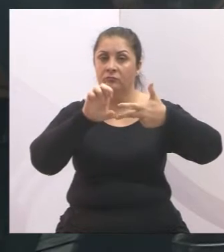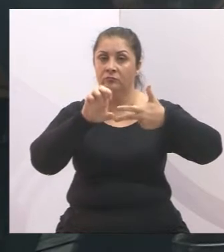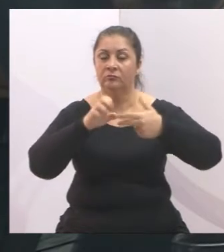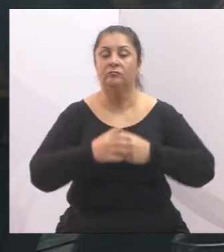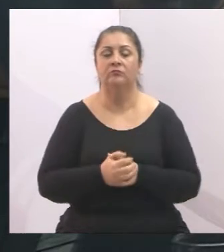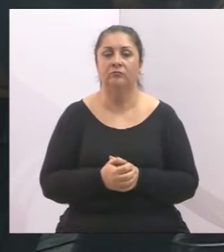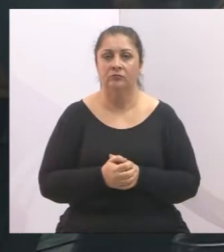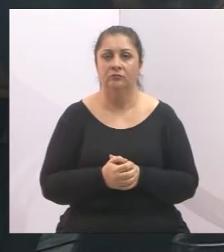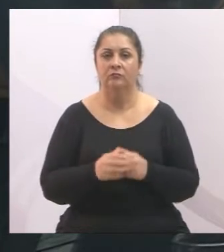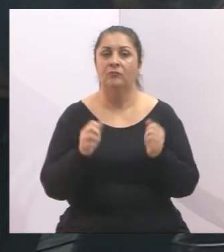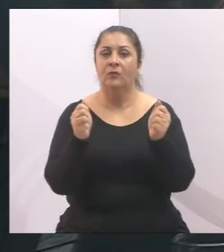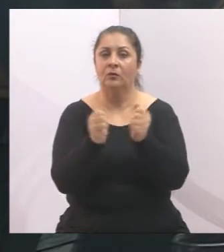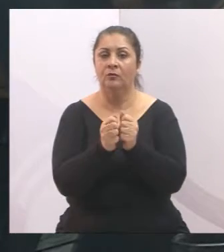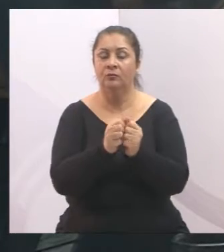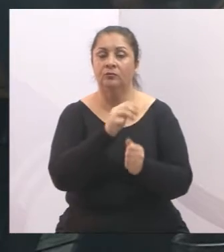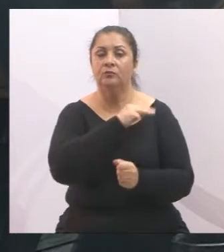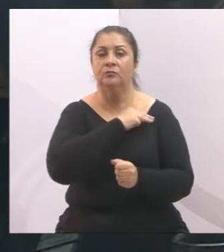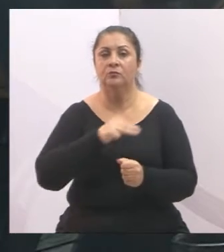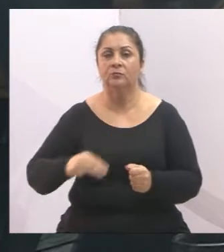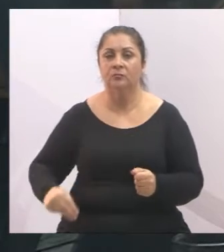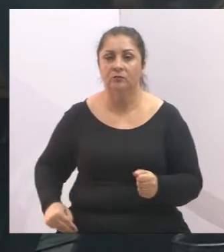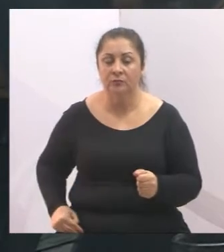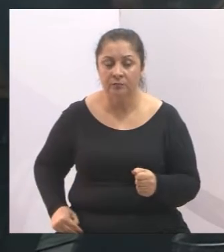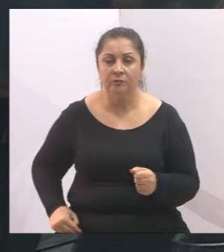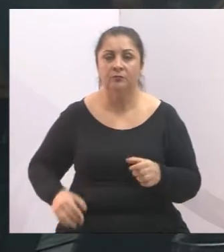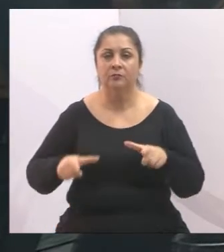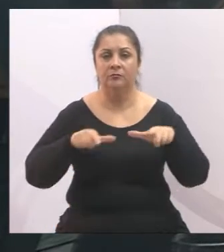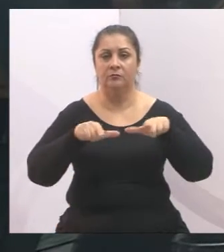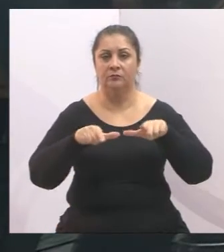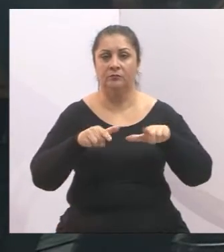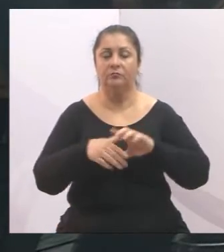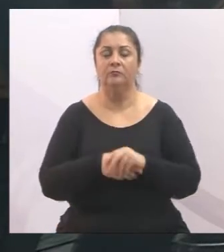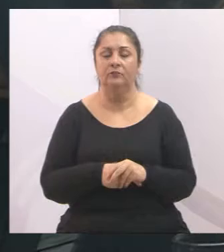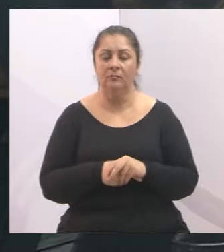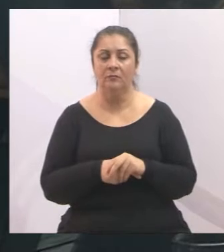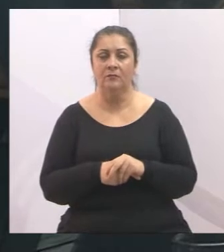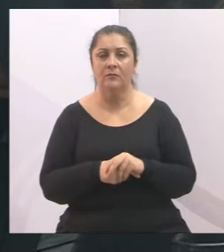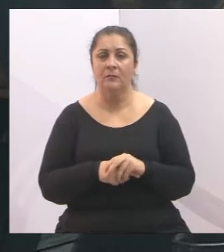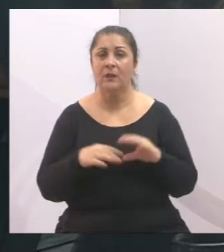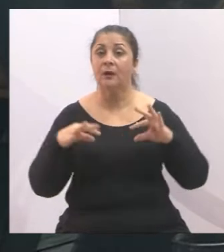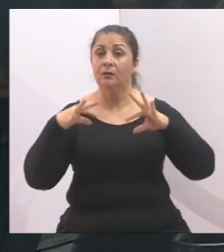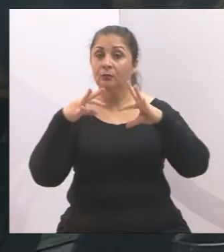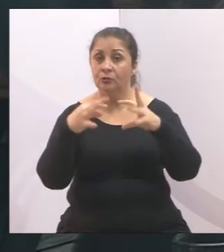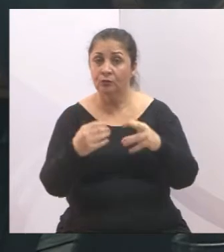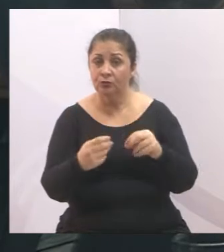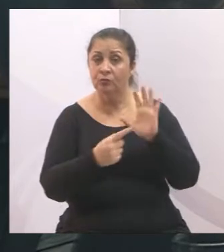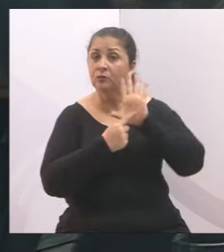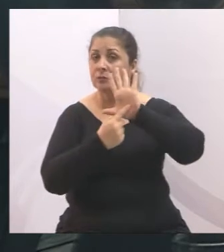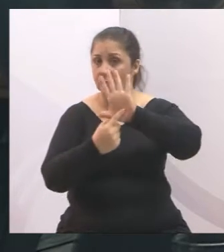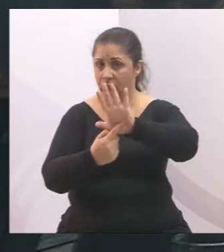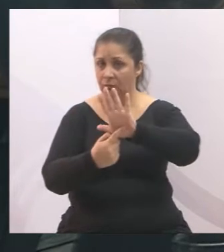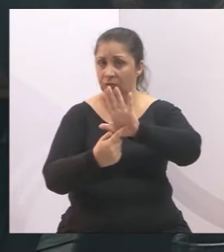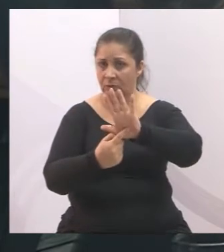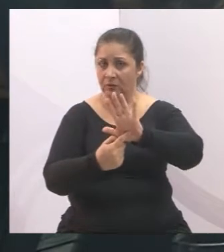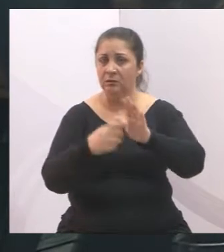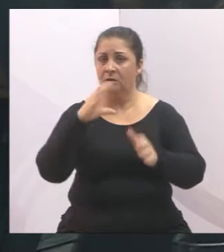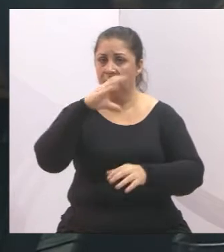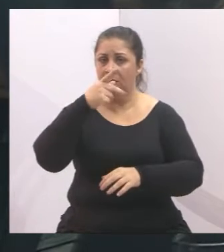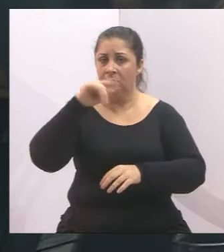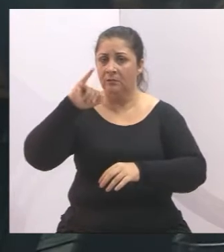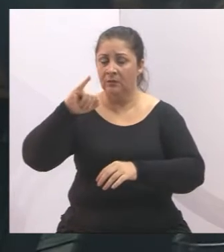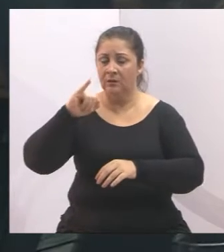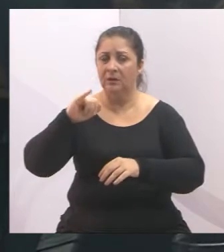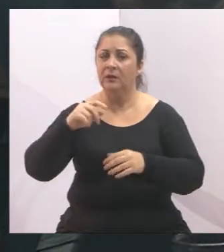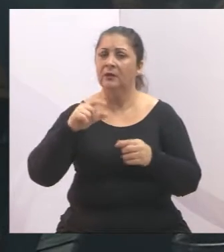acompanhar junto ao Ministério Público do Trabalho, para que essas constatações feitas pela CPI, pela Comissão